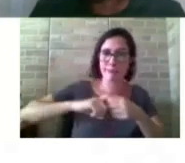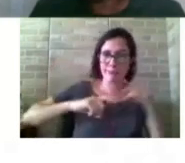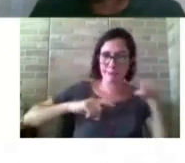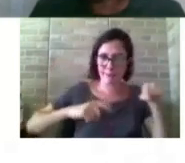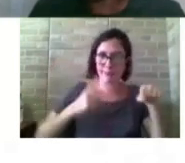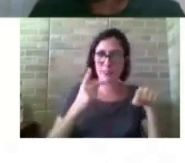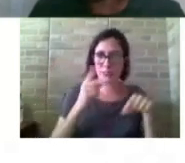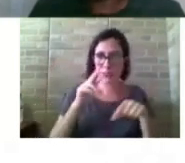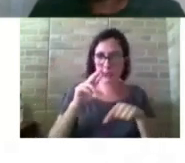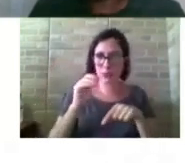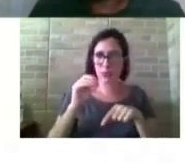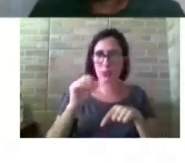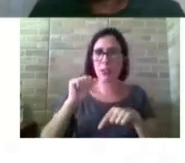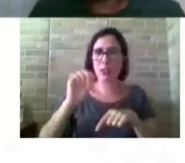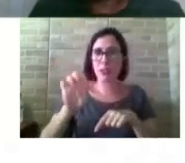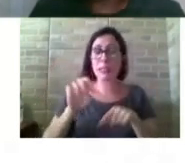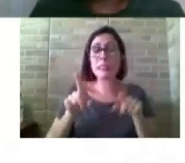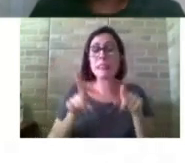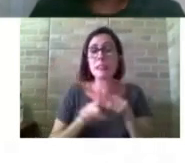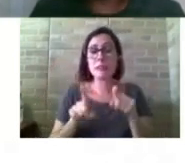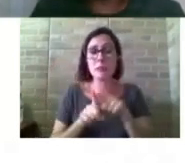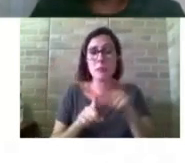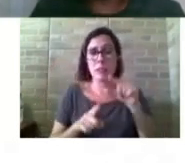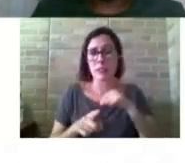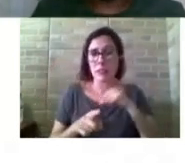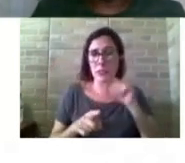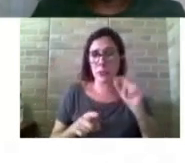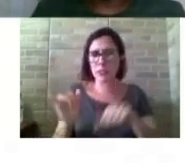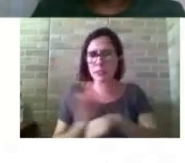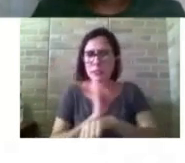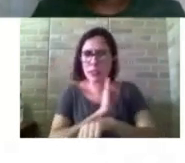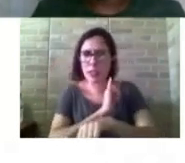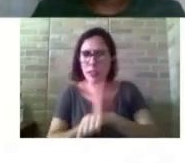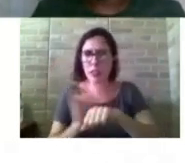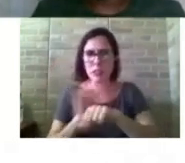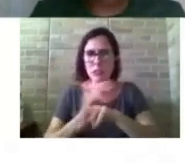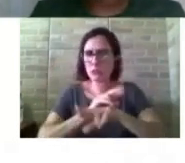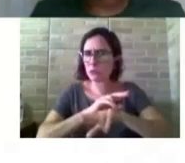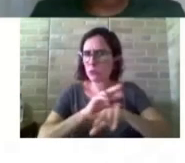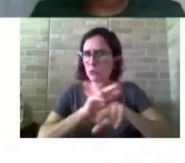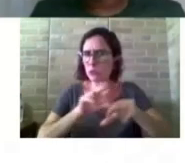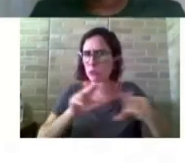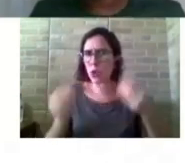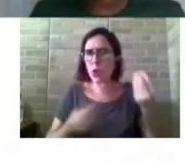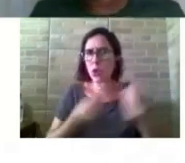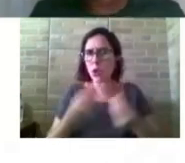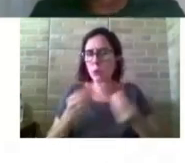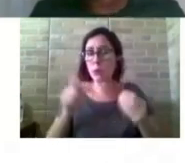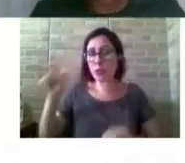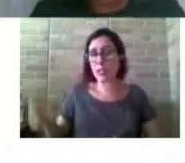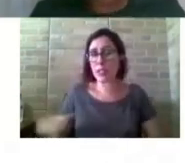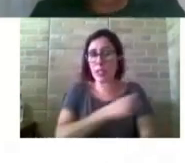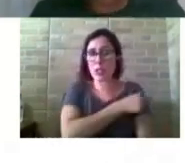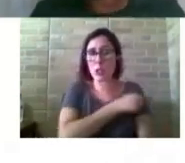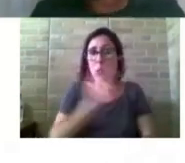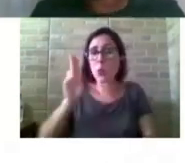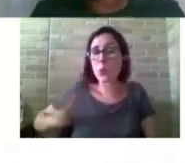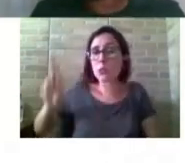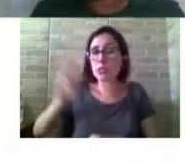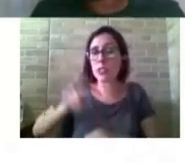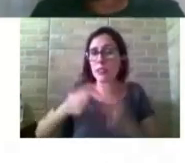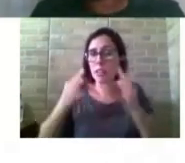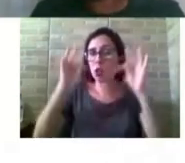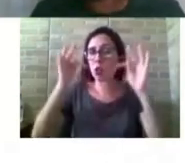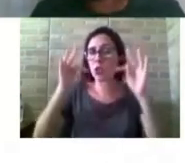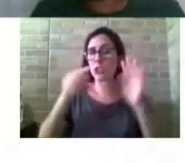além de uma série de estratégias formativas para o uso das tecnologias digitais voltadas para o